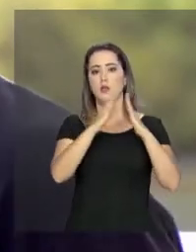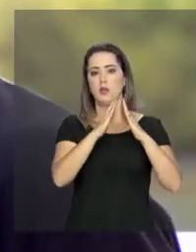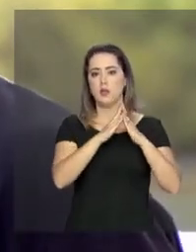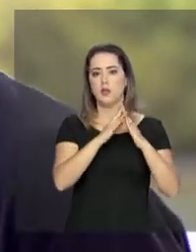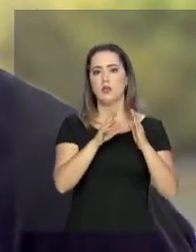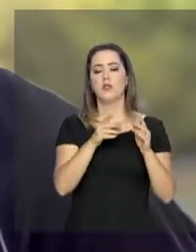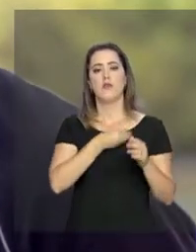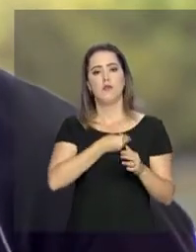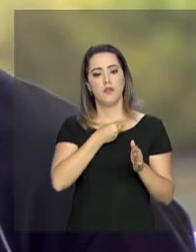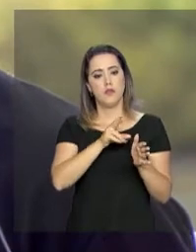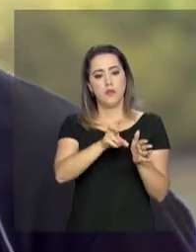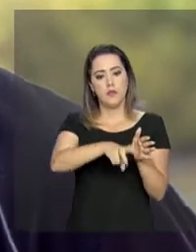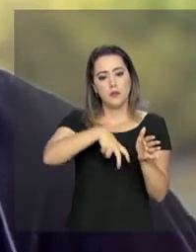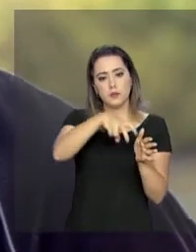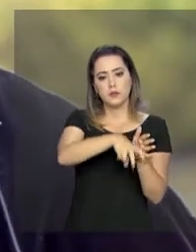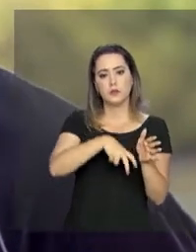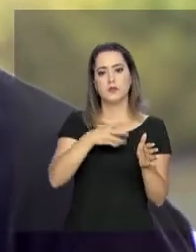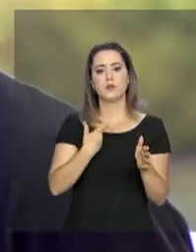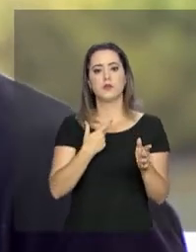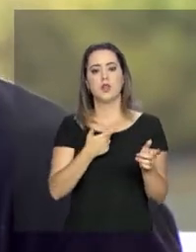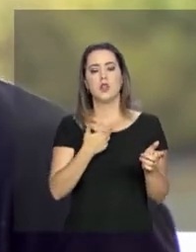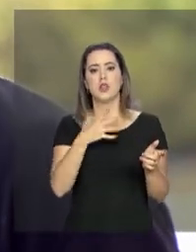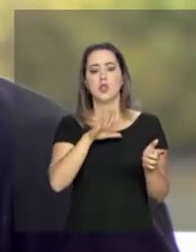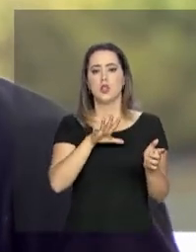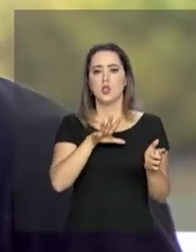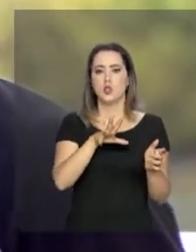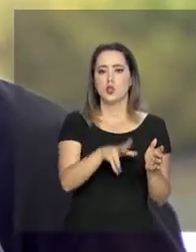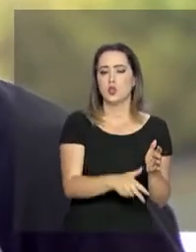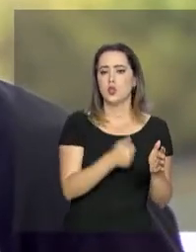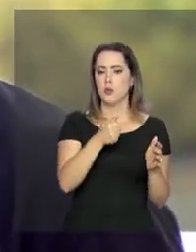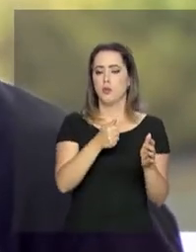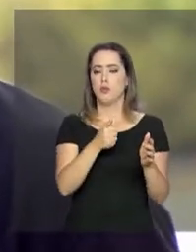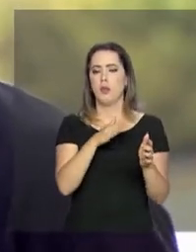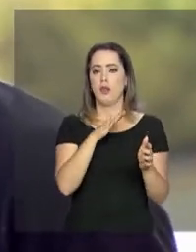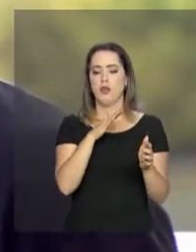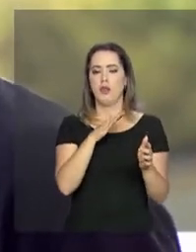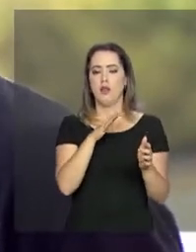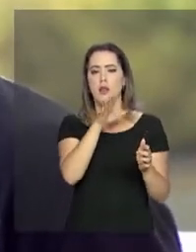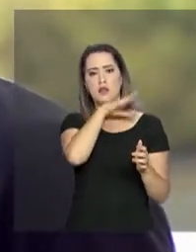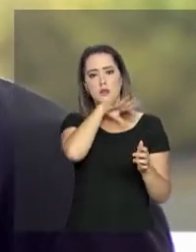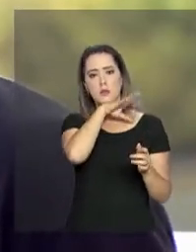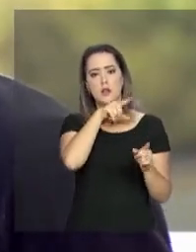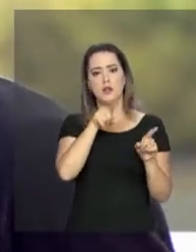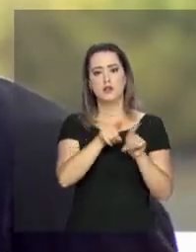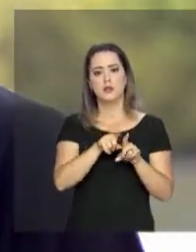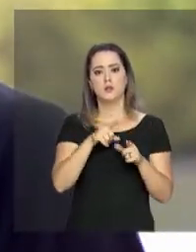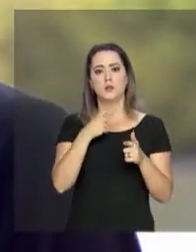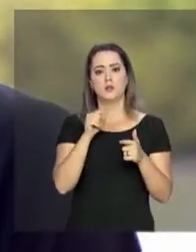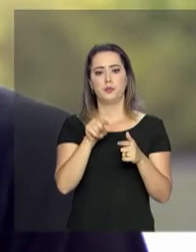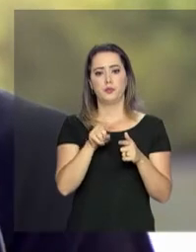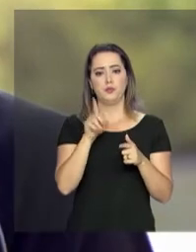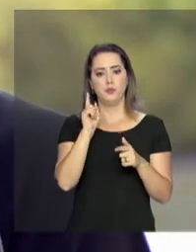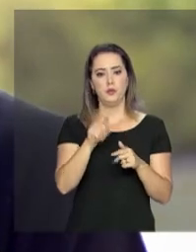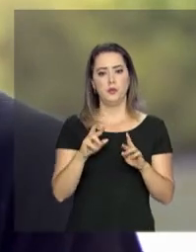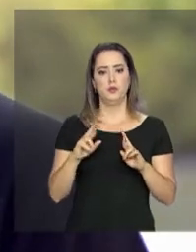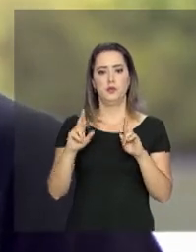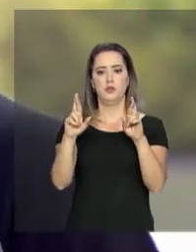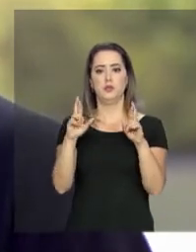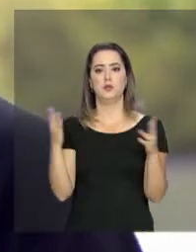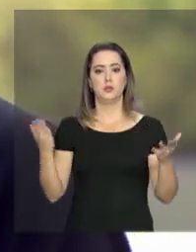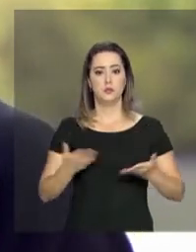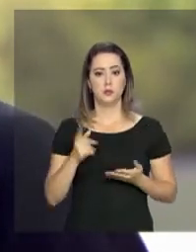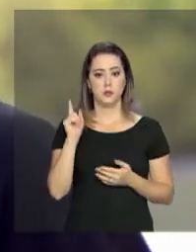vivem de roças, de caça, de pesca. E isso também atinge os recursos do parque. A expectativa é agora, com